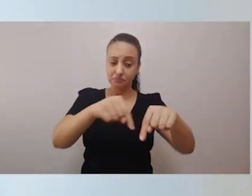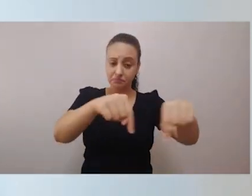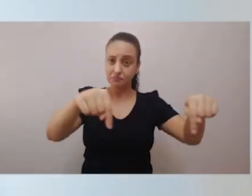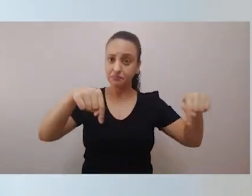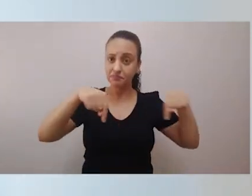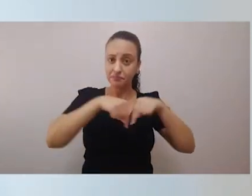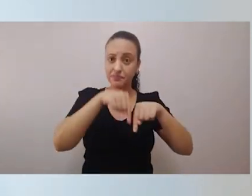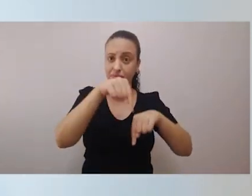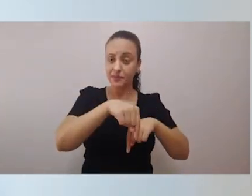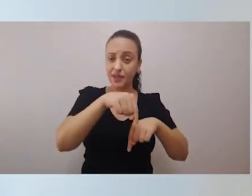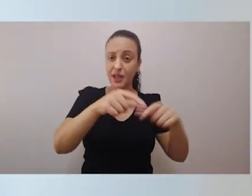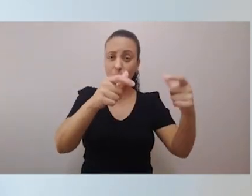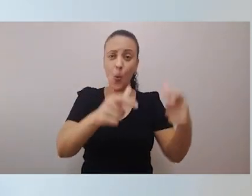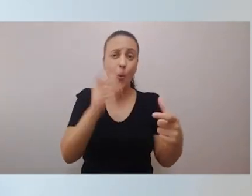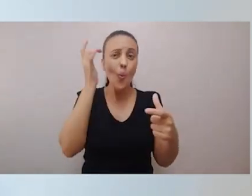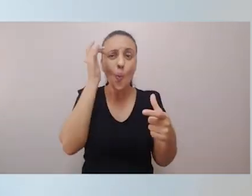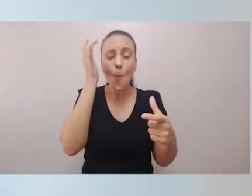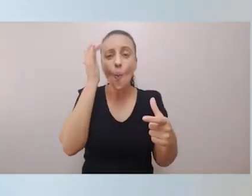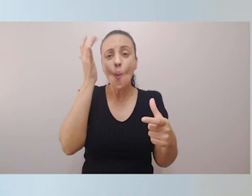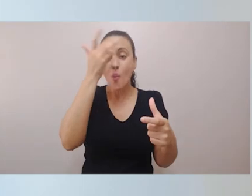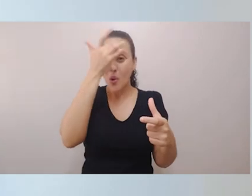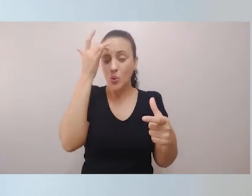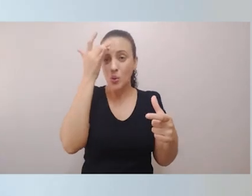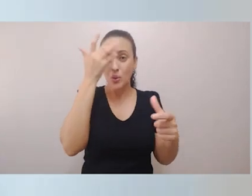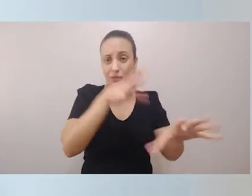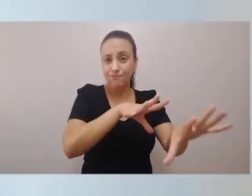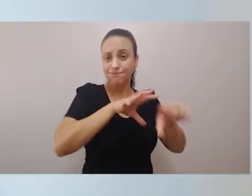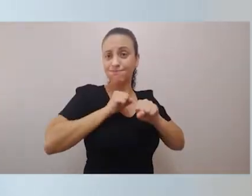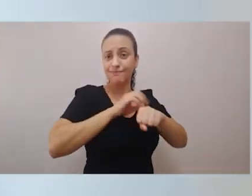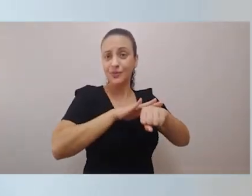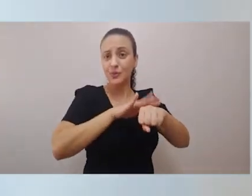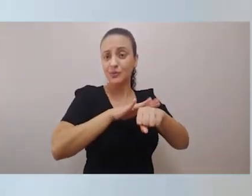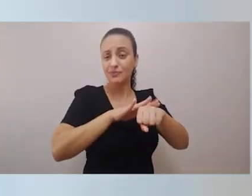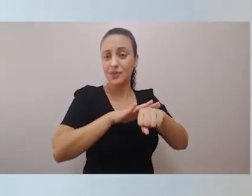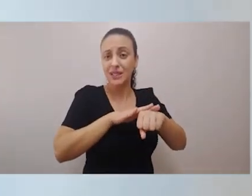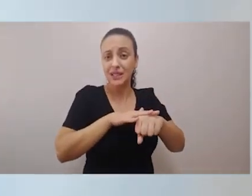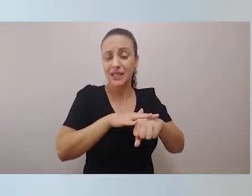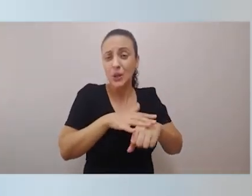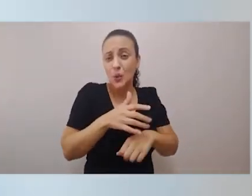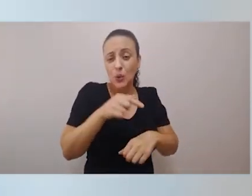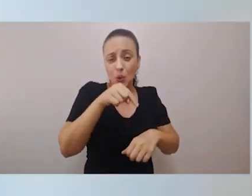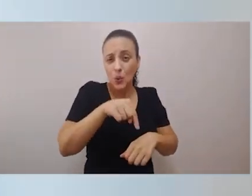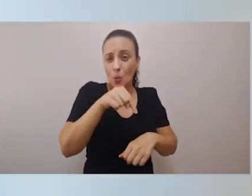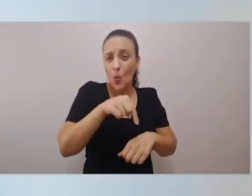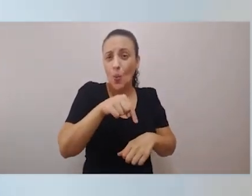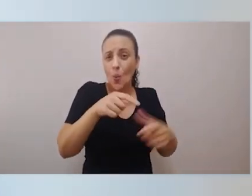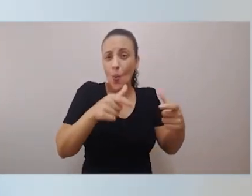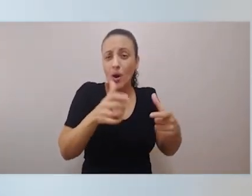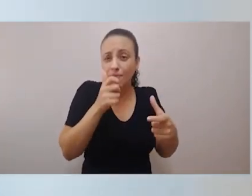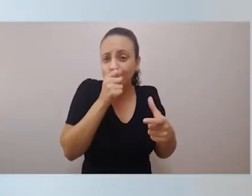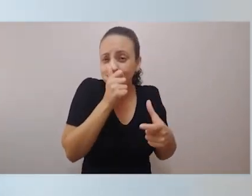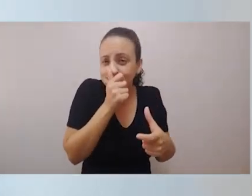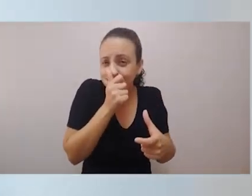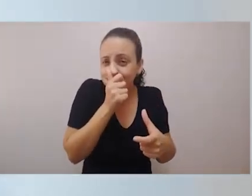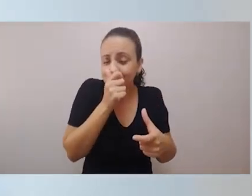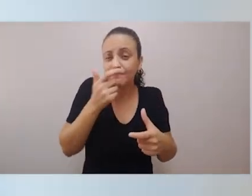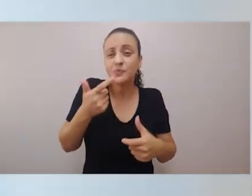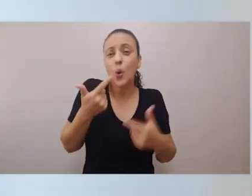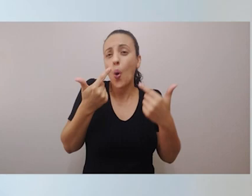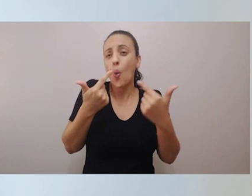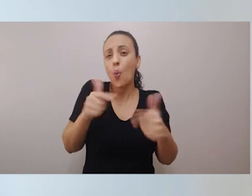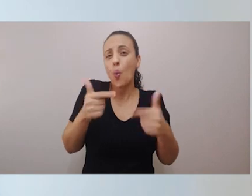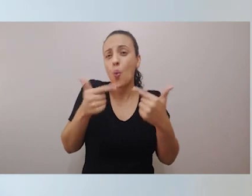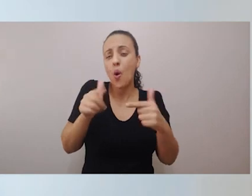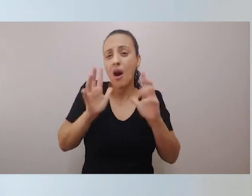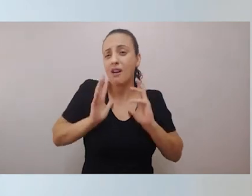tipo de doença. São unidades superlotadas, em condições absolutamente insalubres, sem o mínimo